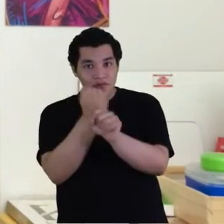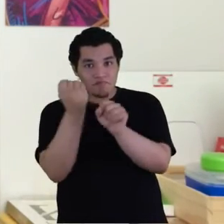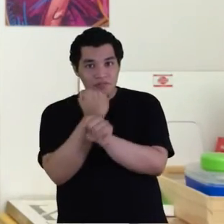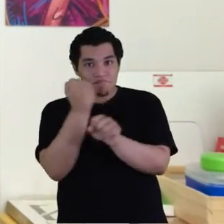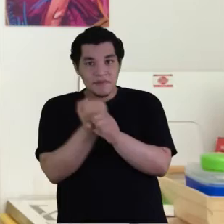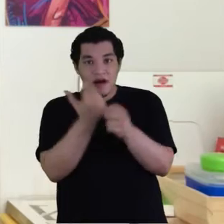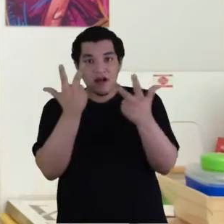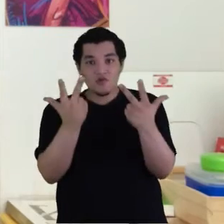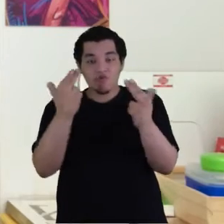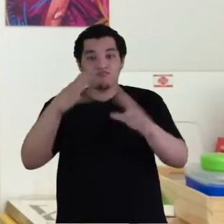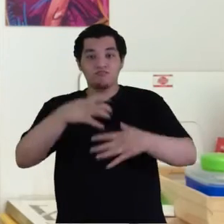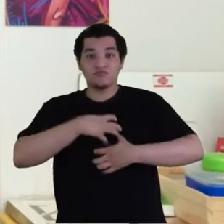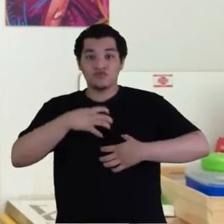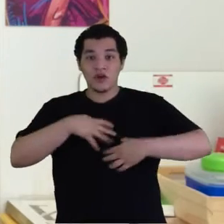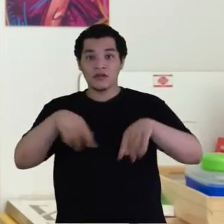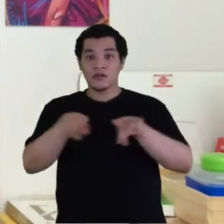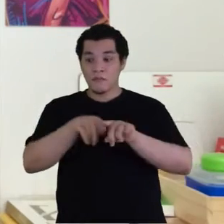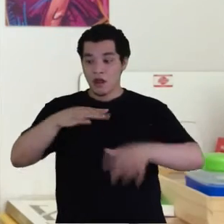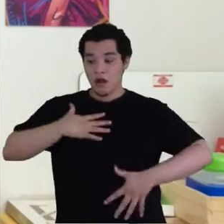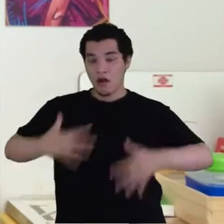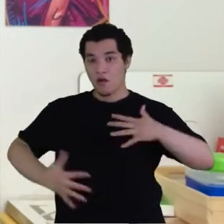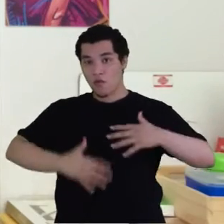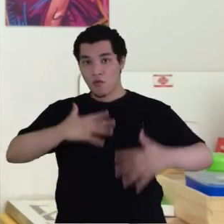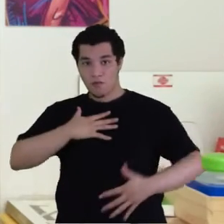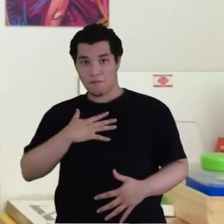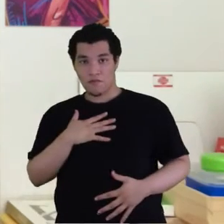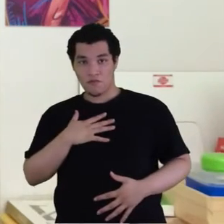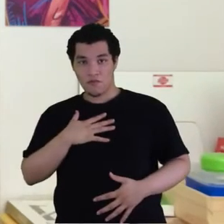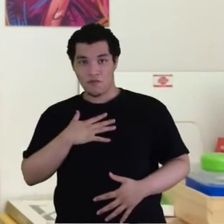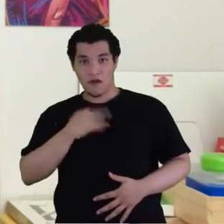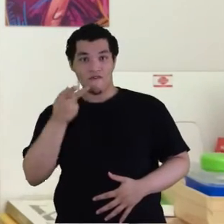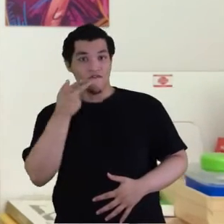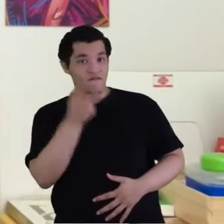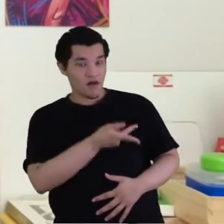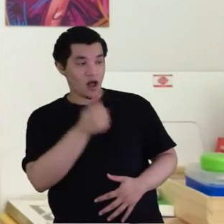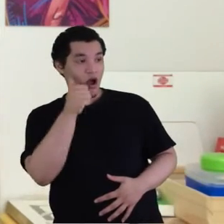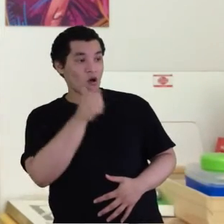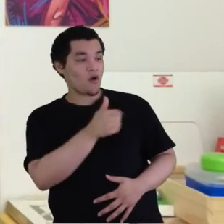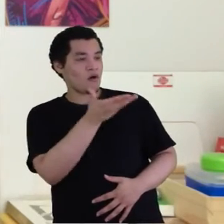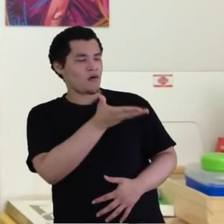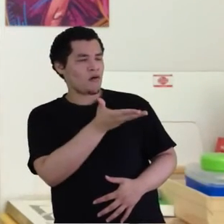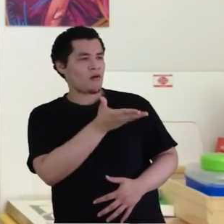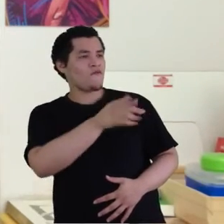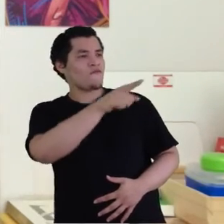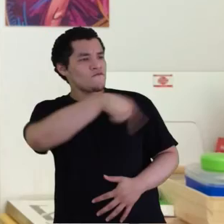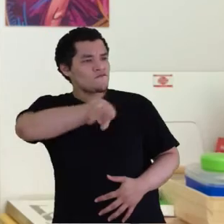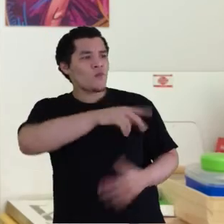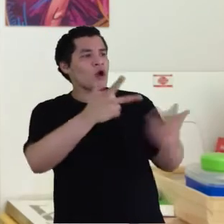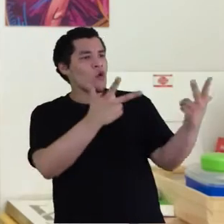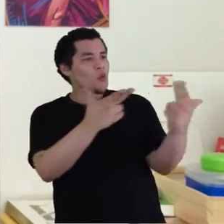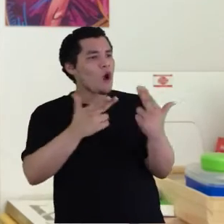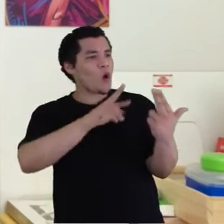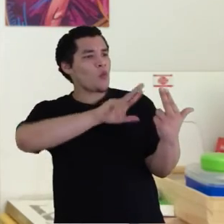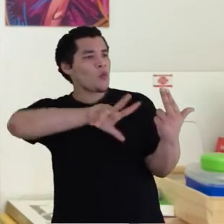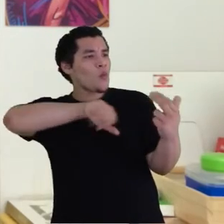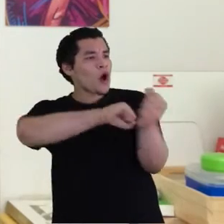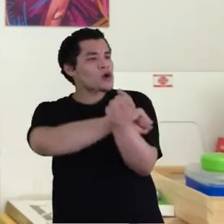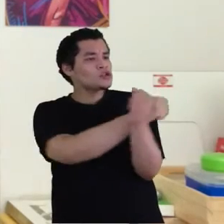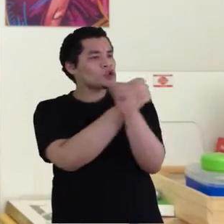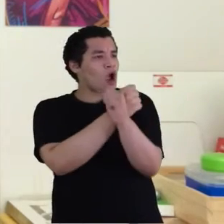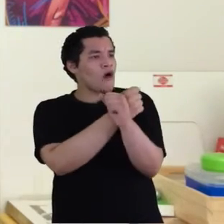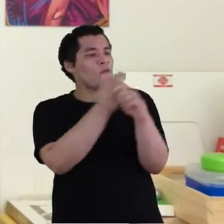mesmo limo. É dizer ao homem que ela é sua igual e não sua escrava a quem deve amar